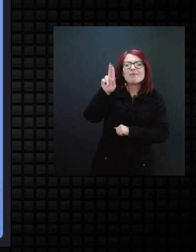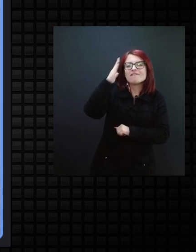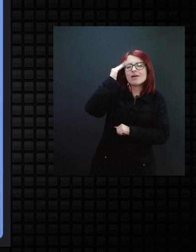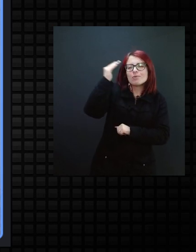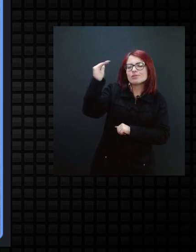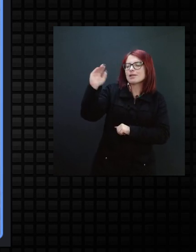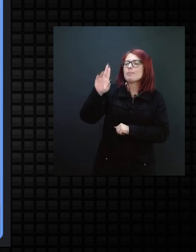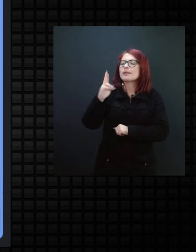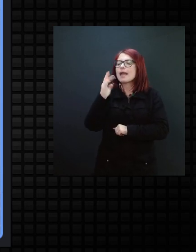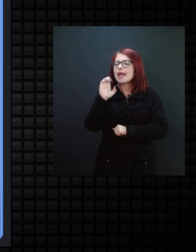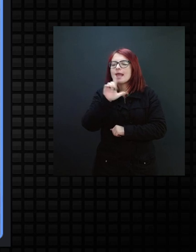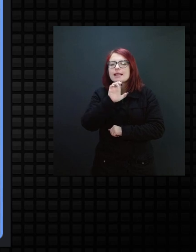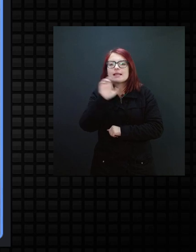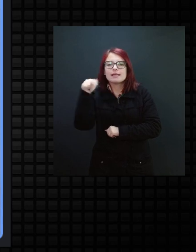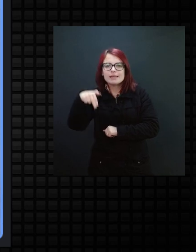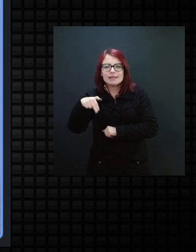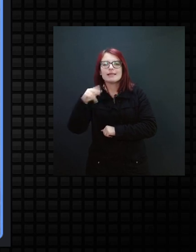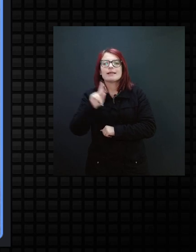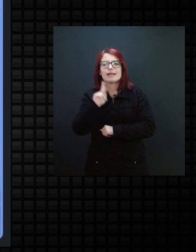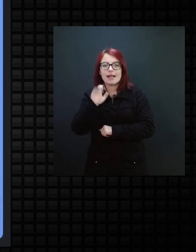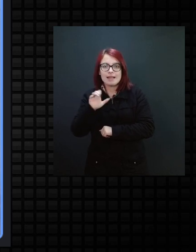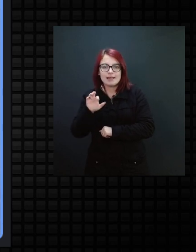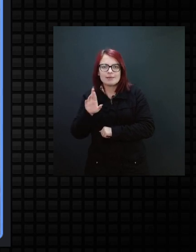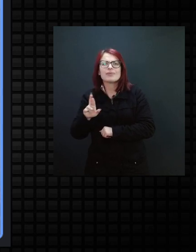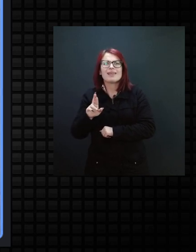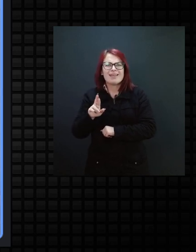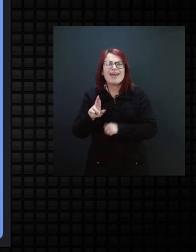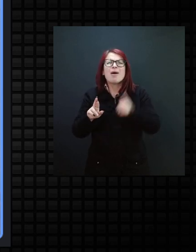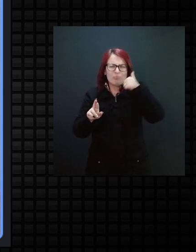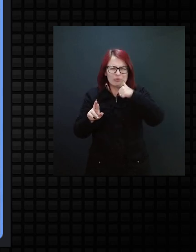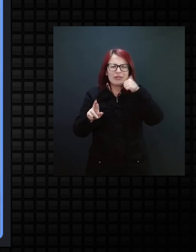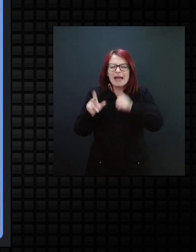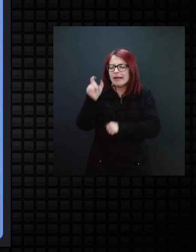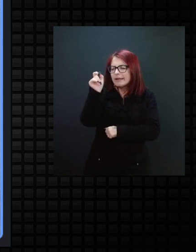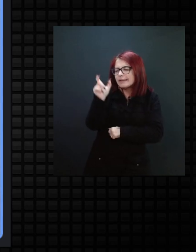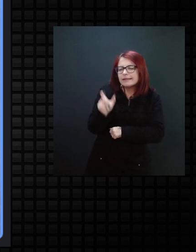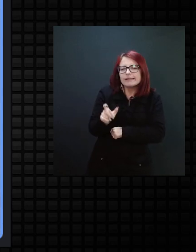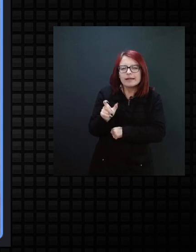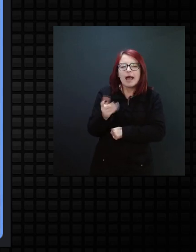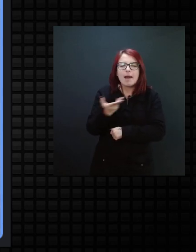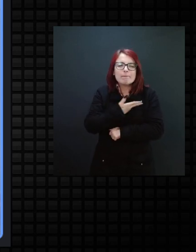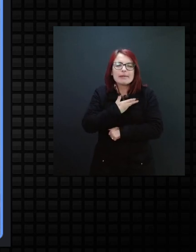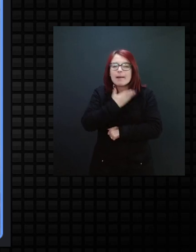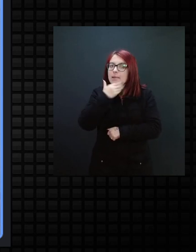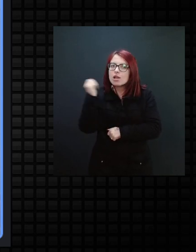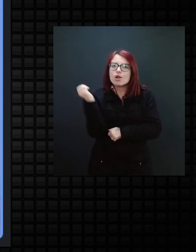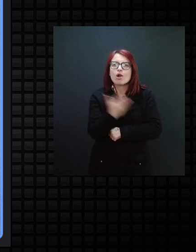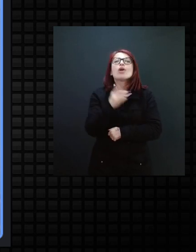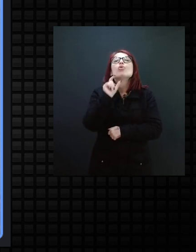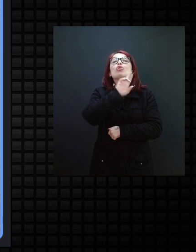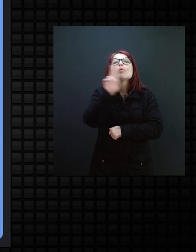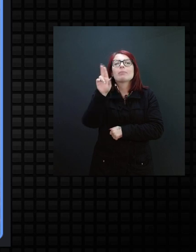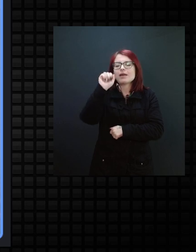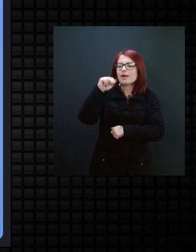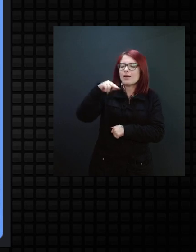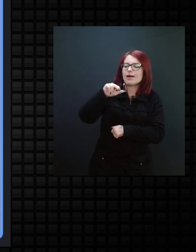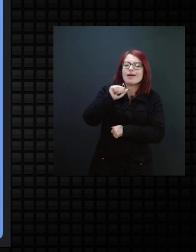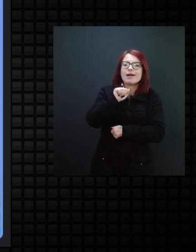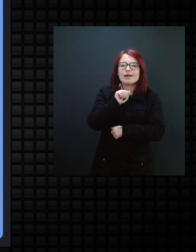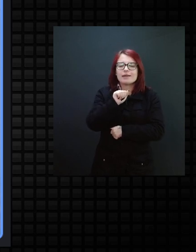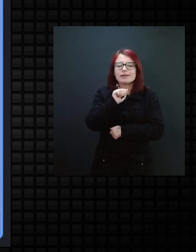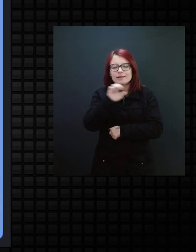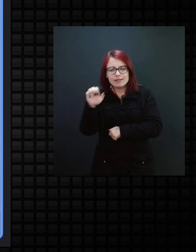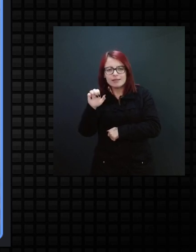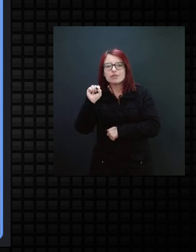difícil para a Ellen Sullivan alfabetizar, nem alfabetizar, né, iniciar os primeiros contatos com uma garotinha de